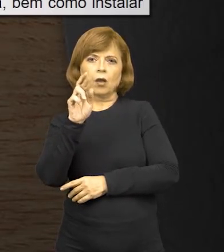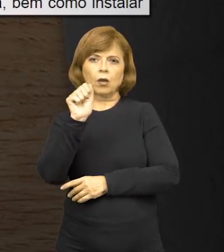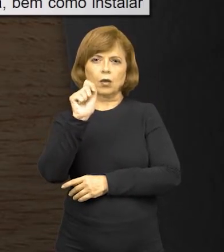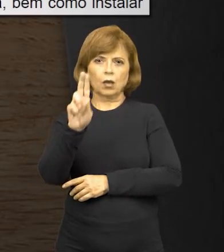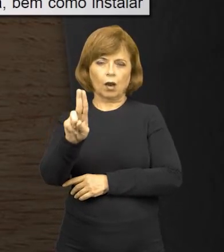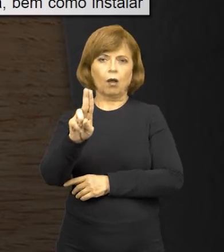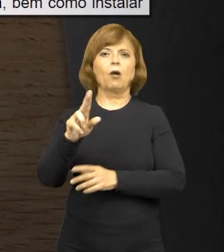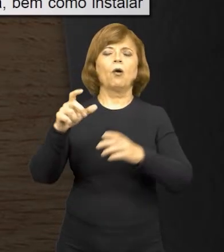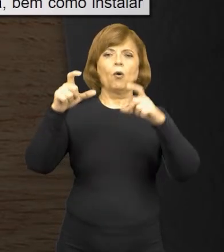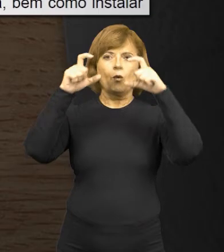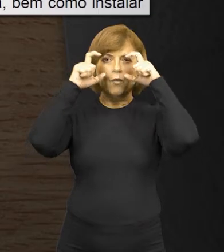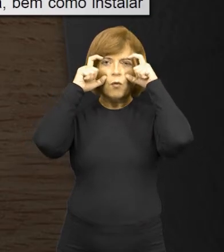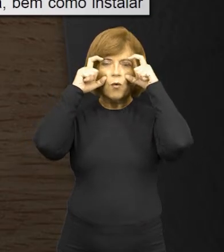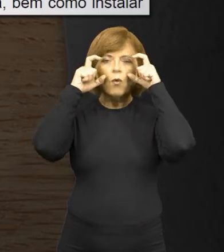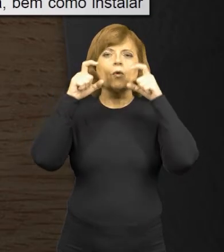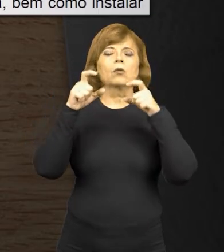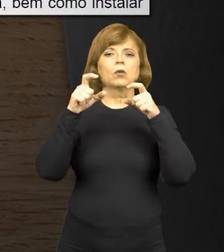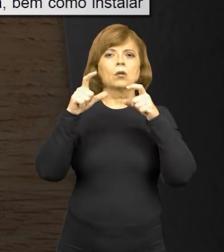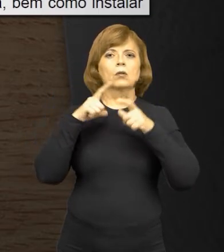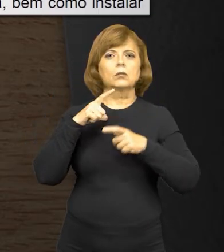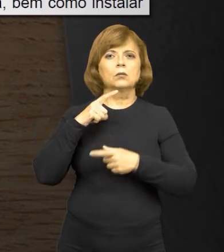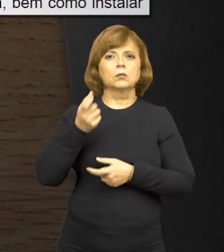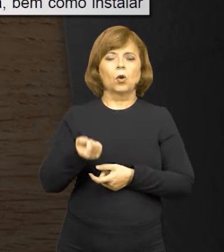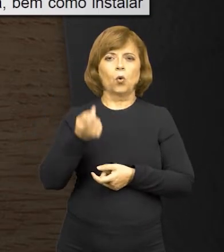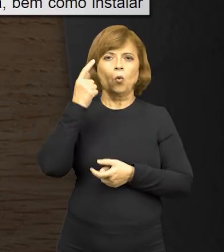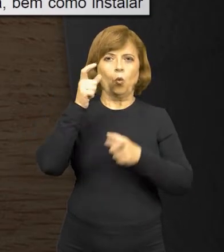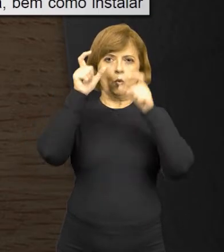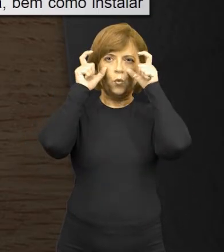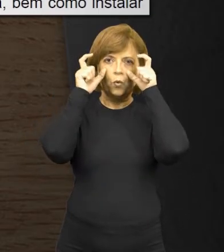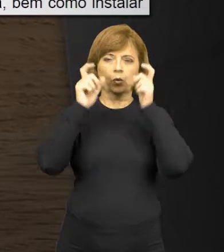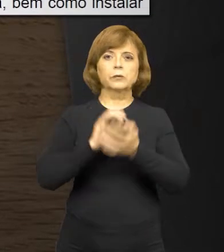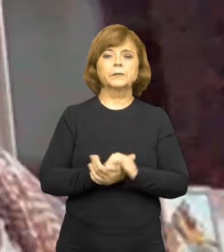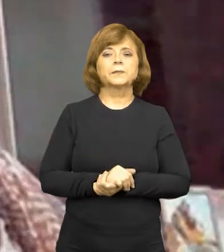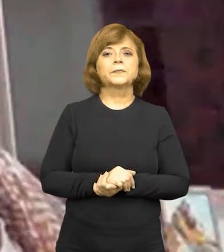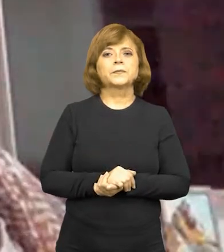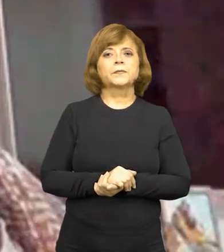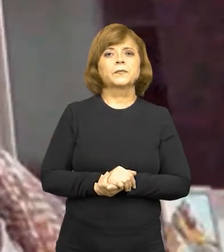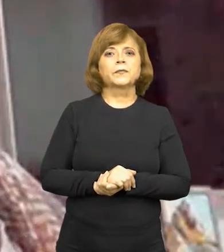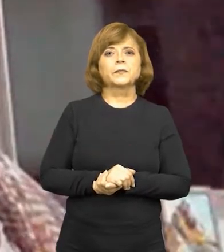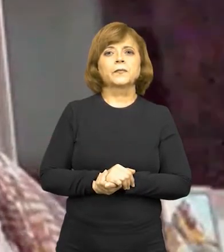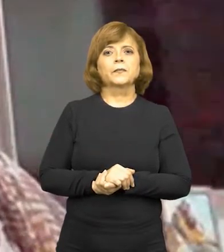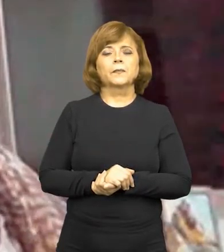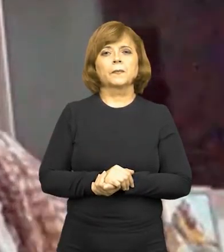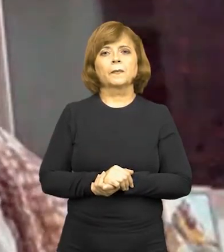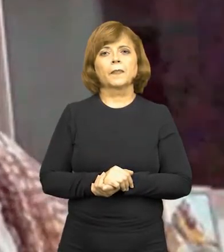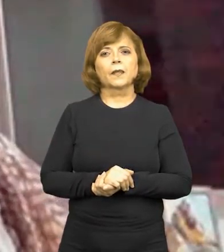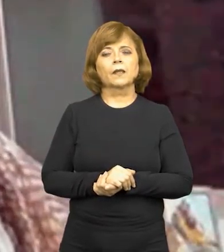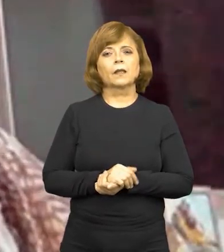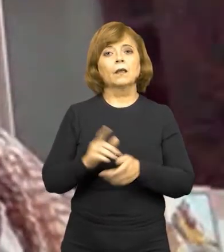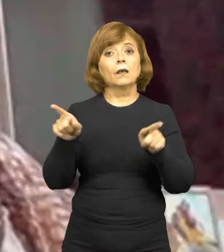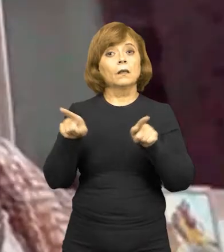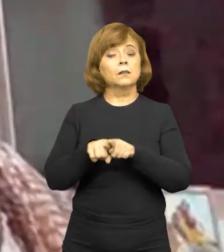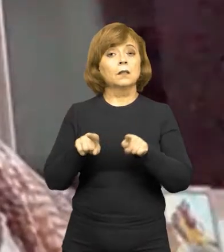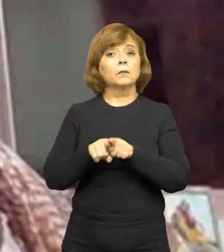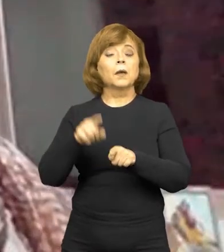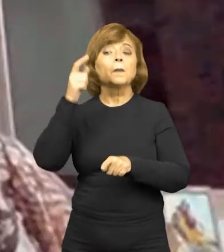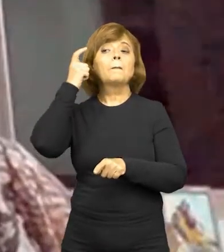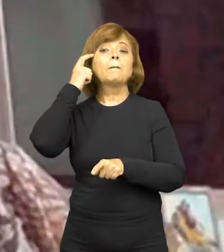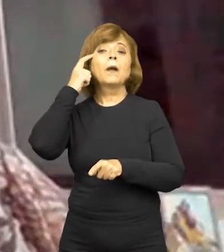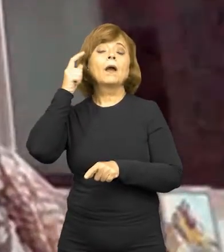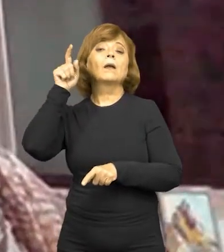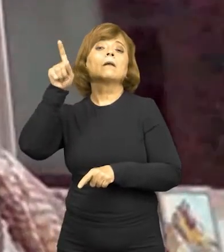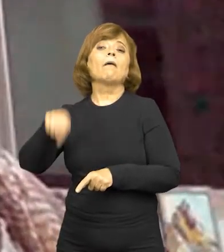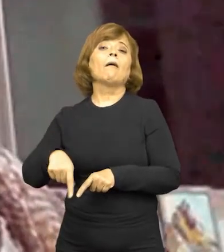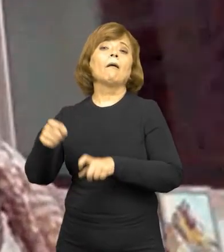da sua órtese, no caso, os óculos, né? E pensando que estavam